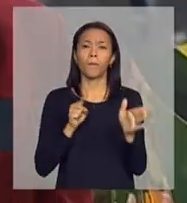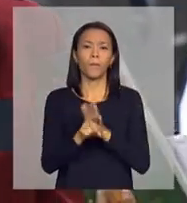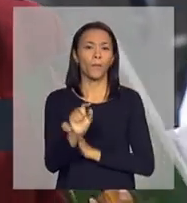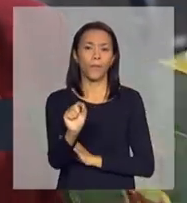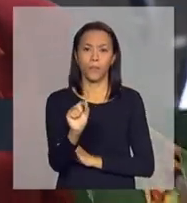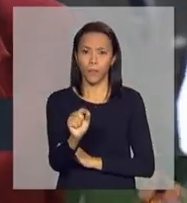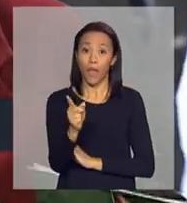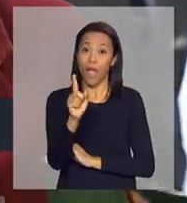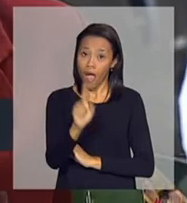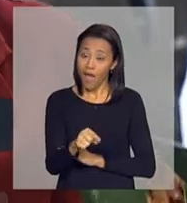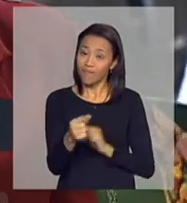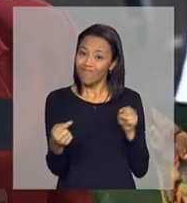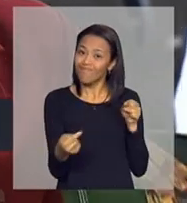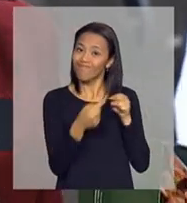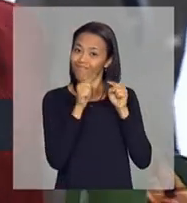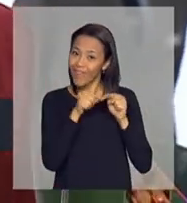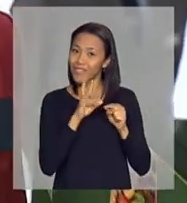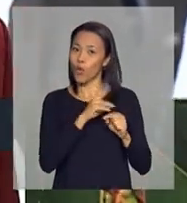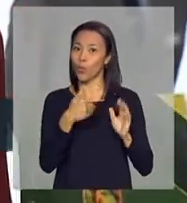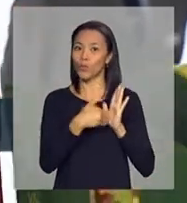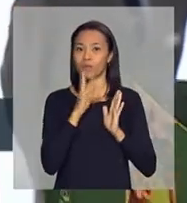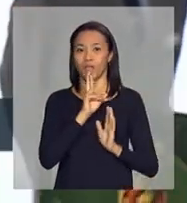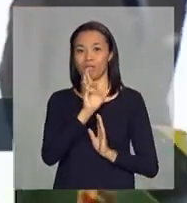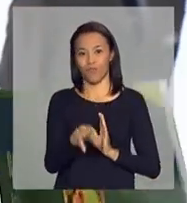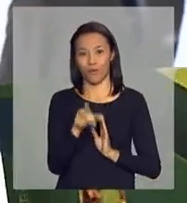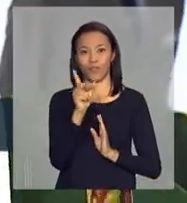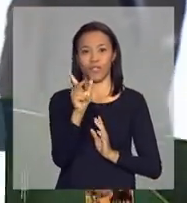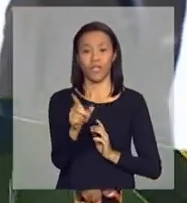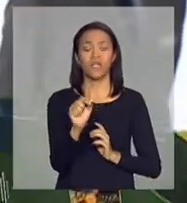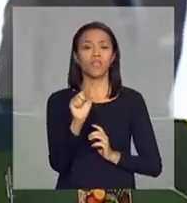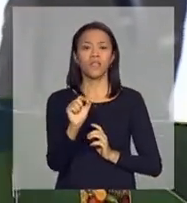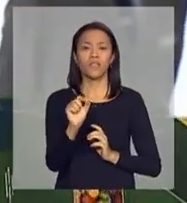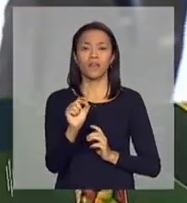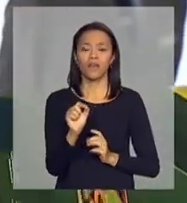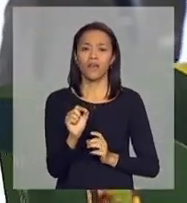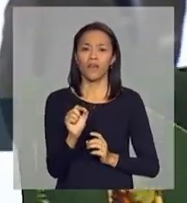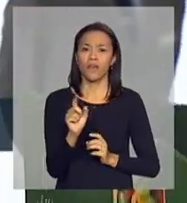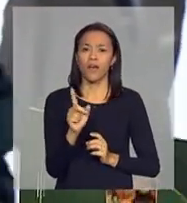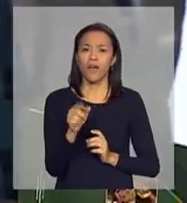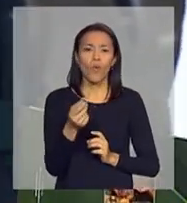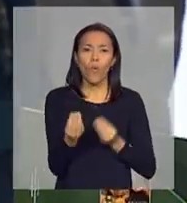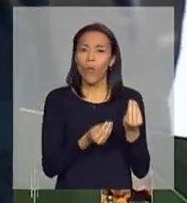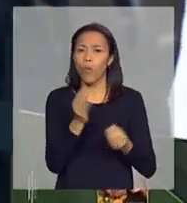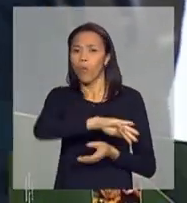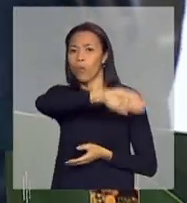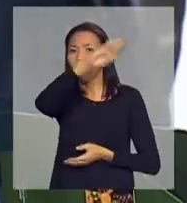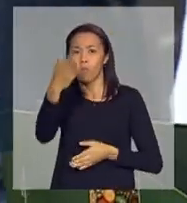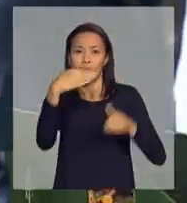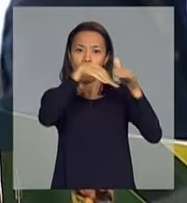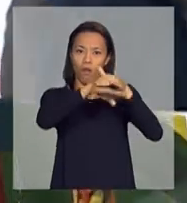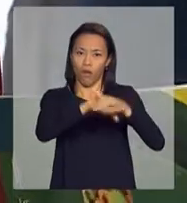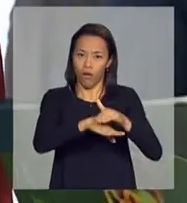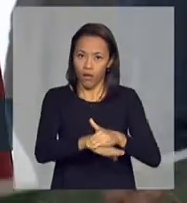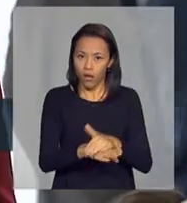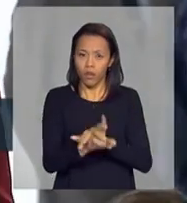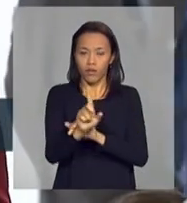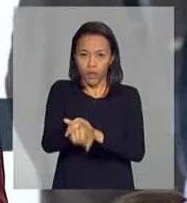justamente em cima dessa última resposta que você dá em relação à questão da armazenagem, que são